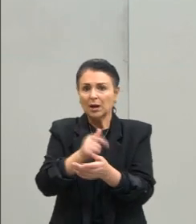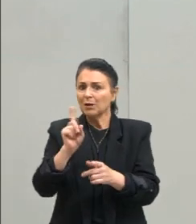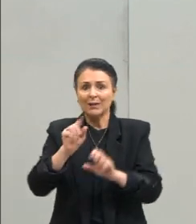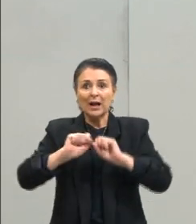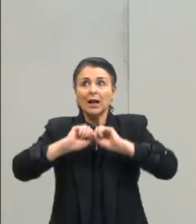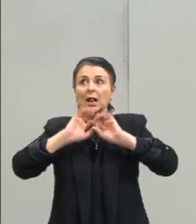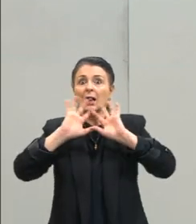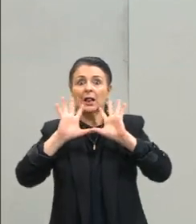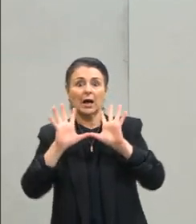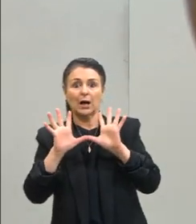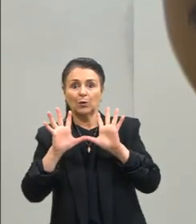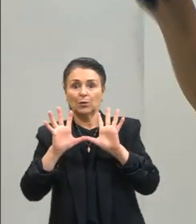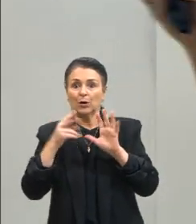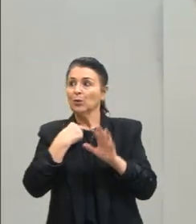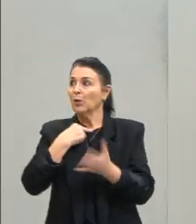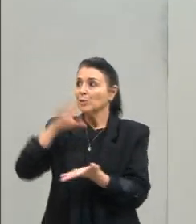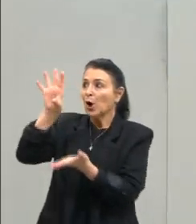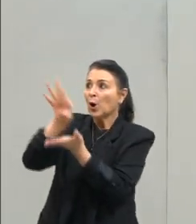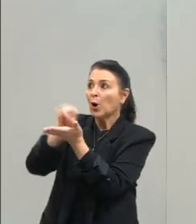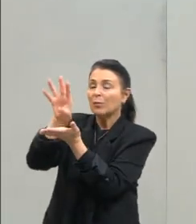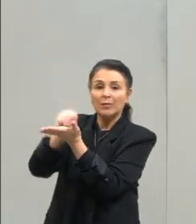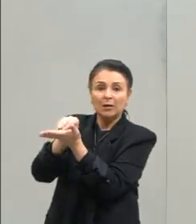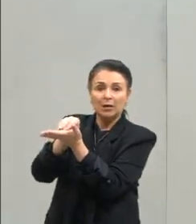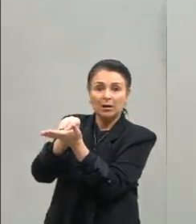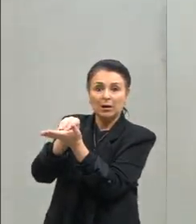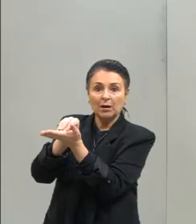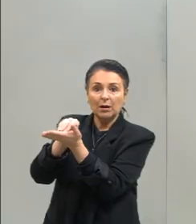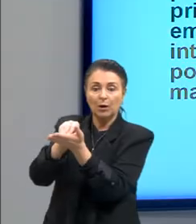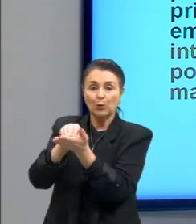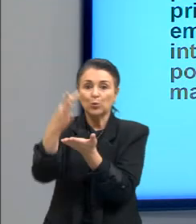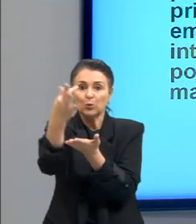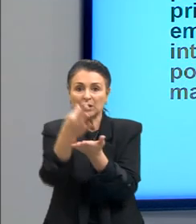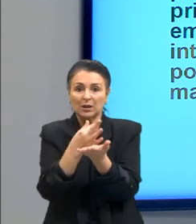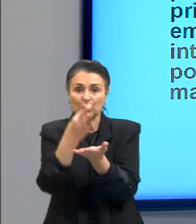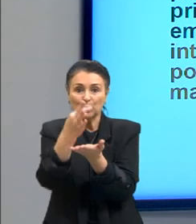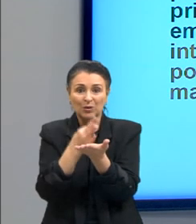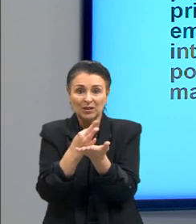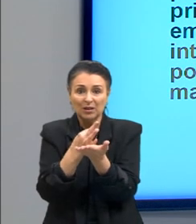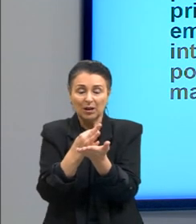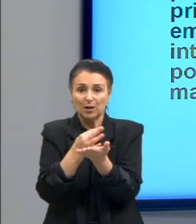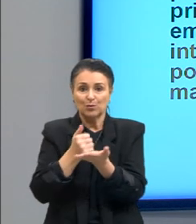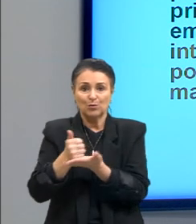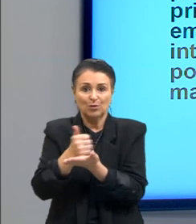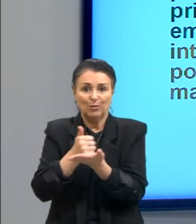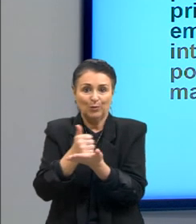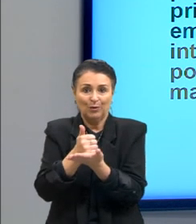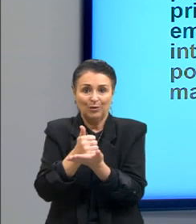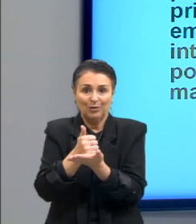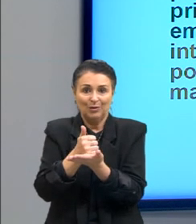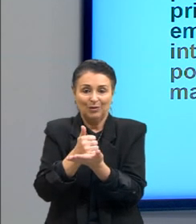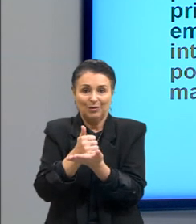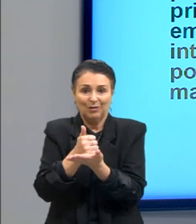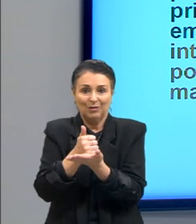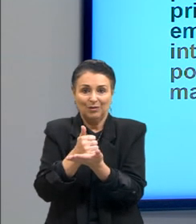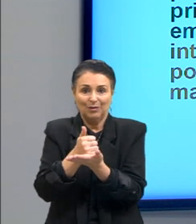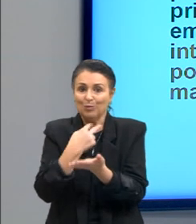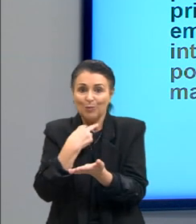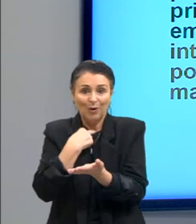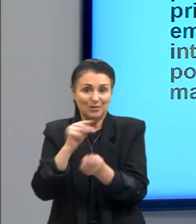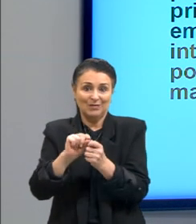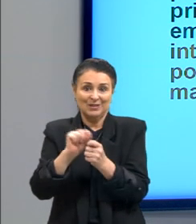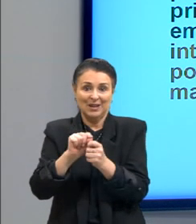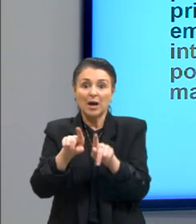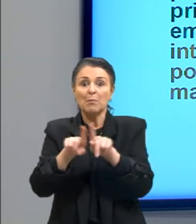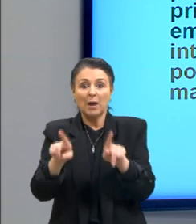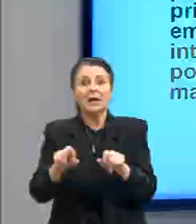fazer isso retirar do texto de apoio e colocar aqui isso não é não me é permitido